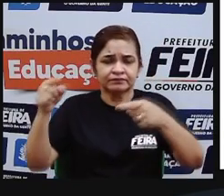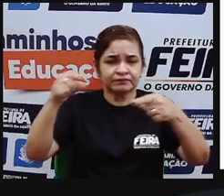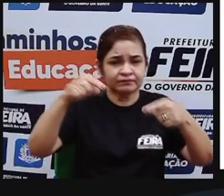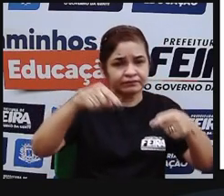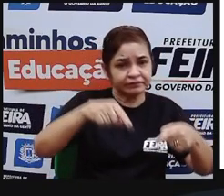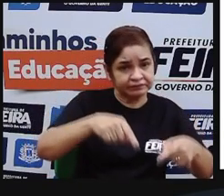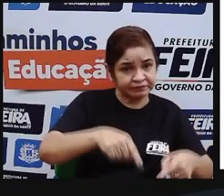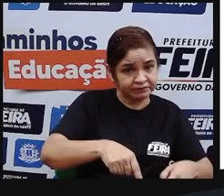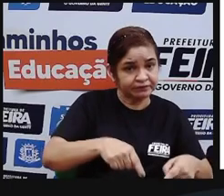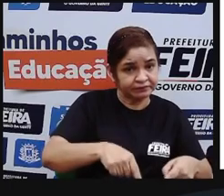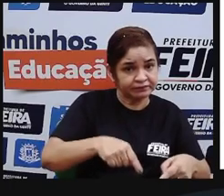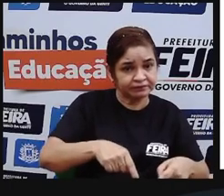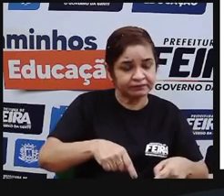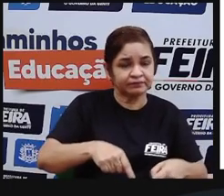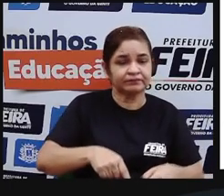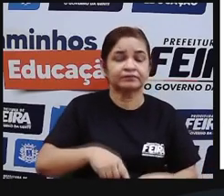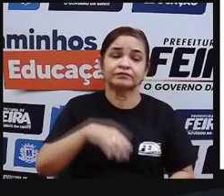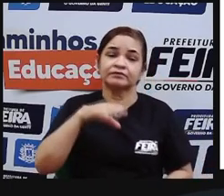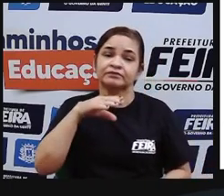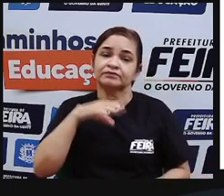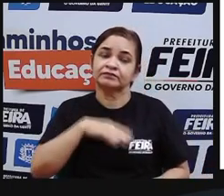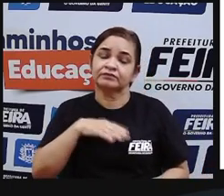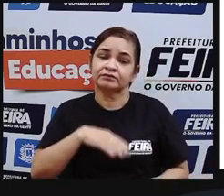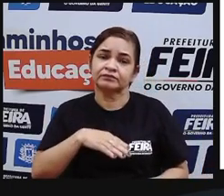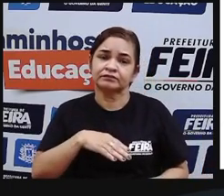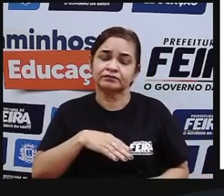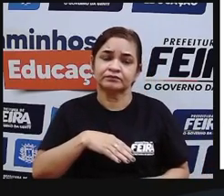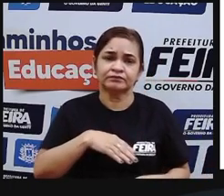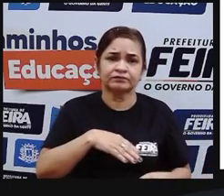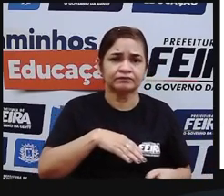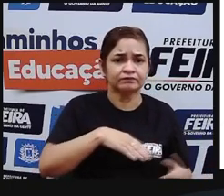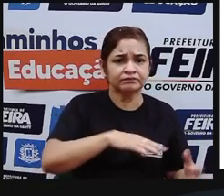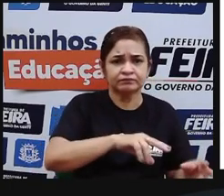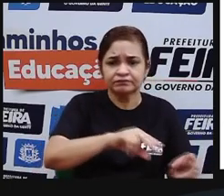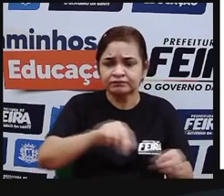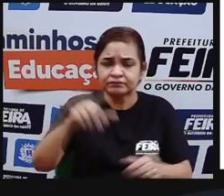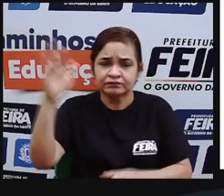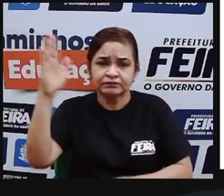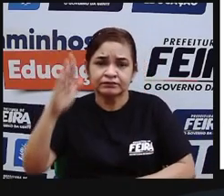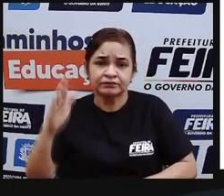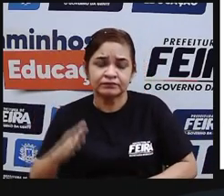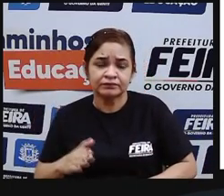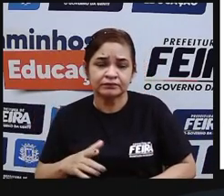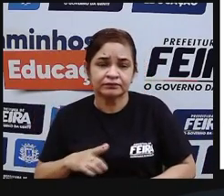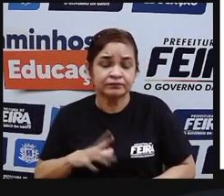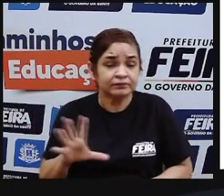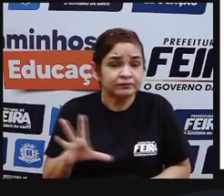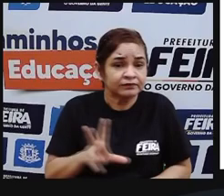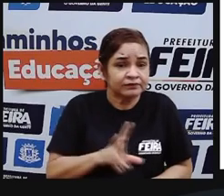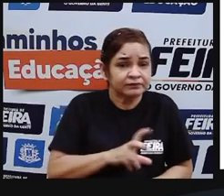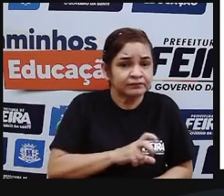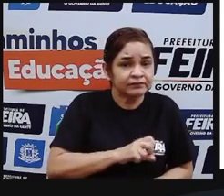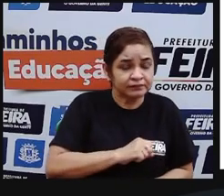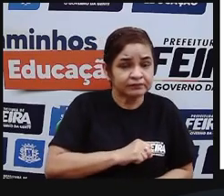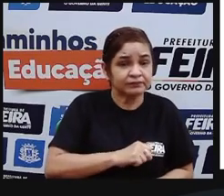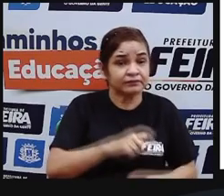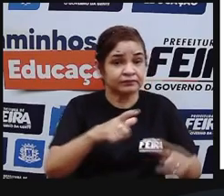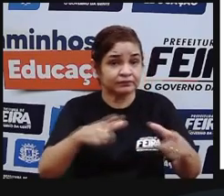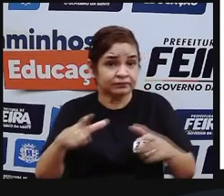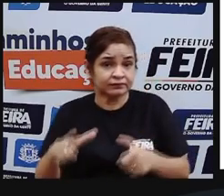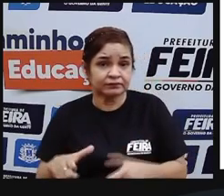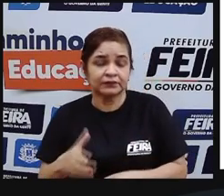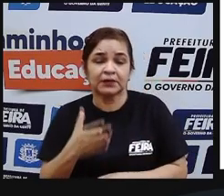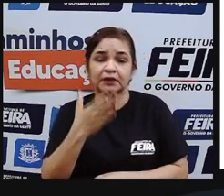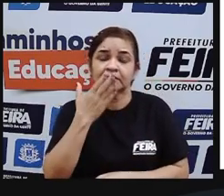referindo ao homem europeu, as terras brasileiras eram habitadas e amadas por mais